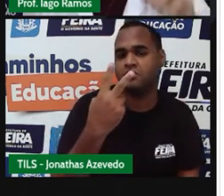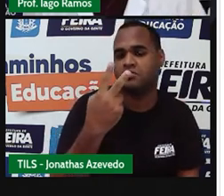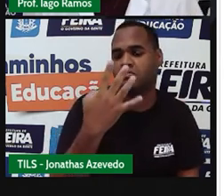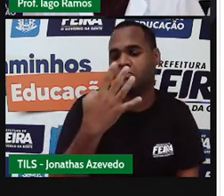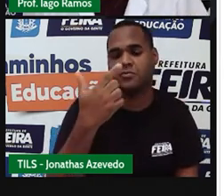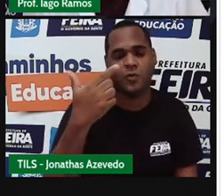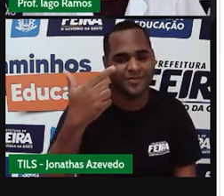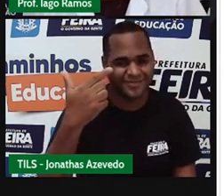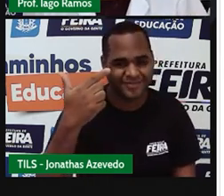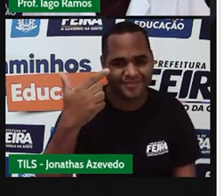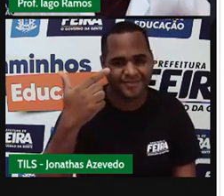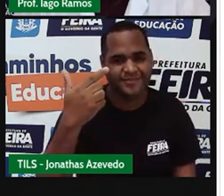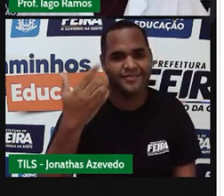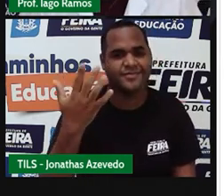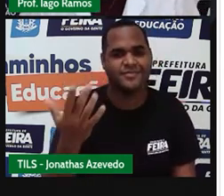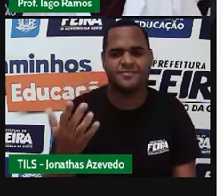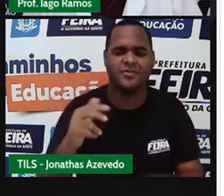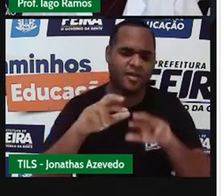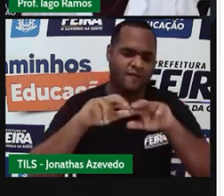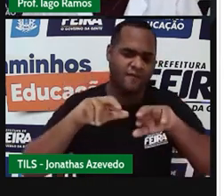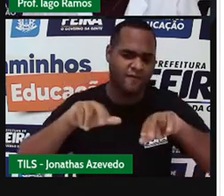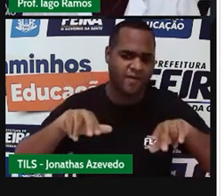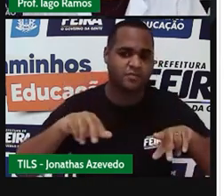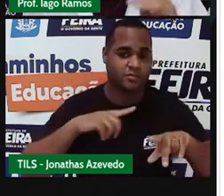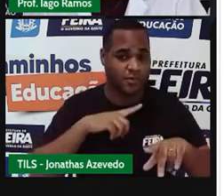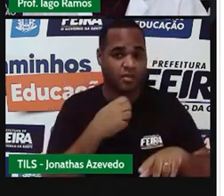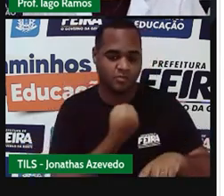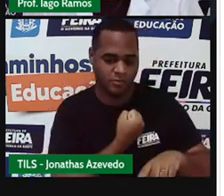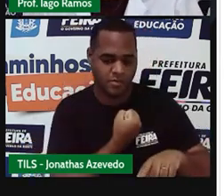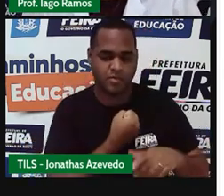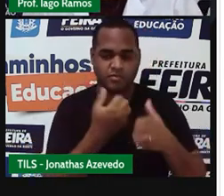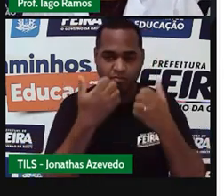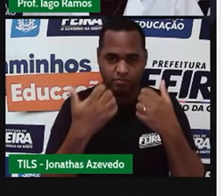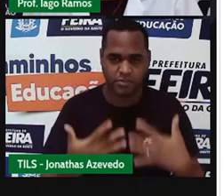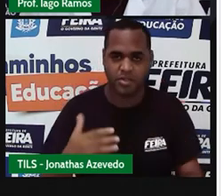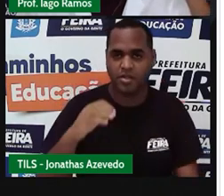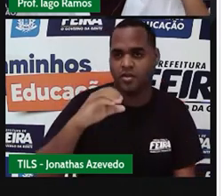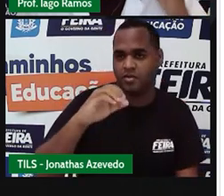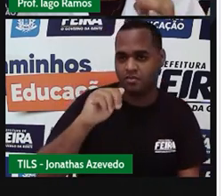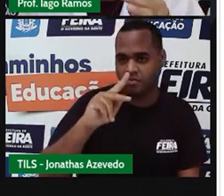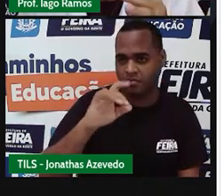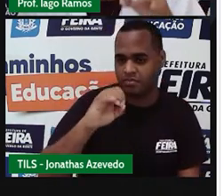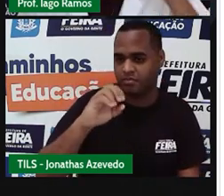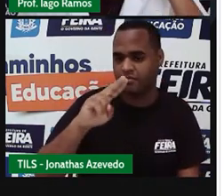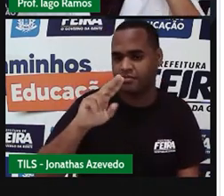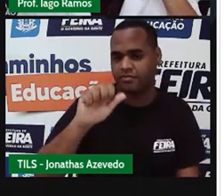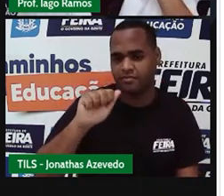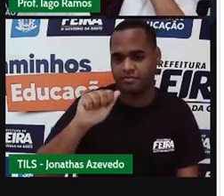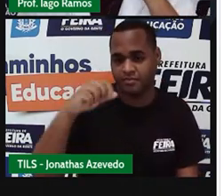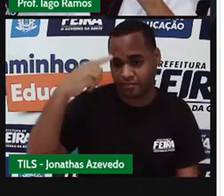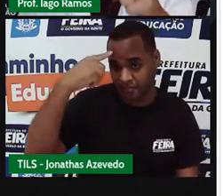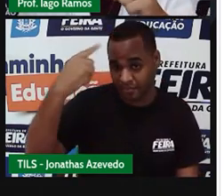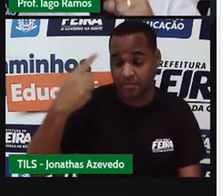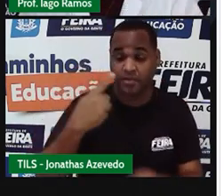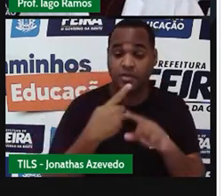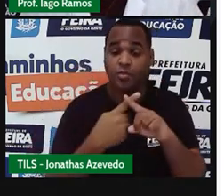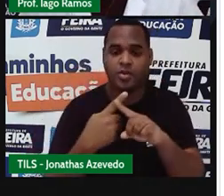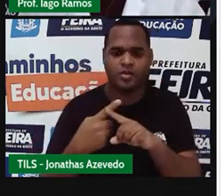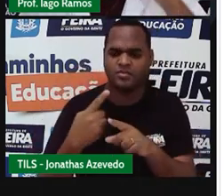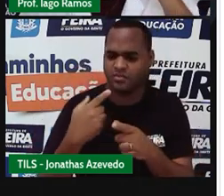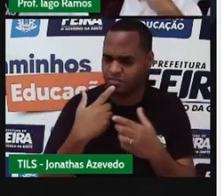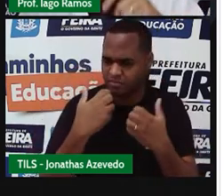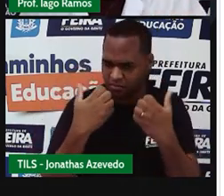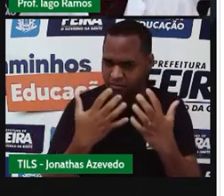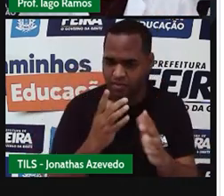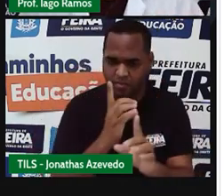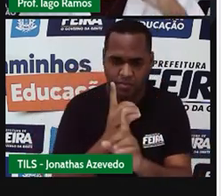242. Todos esses números que eu estou falando são números Capicua. Por quê? Eu acho que você já conseguiu,